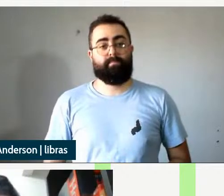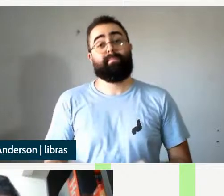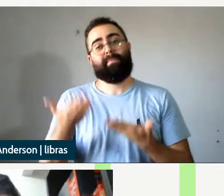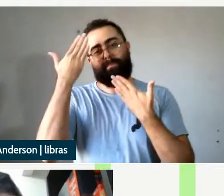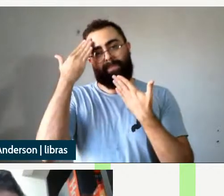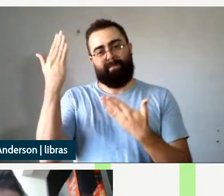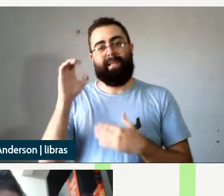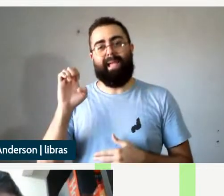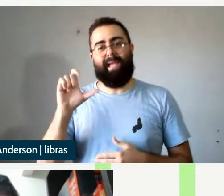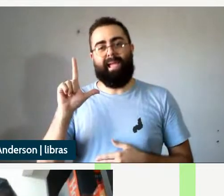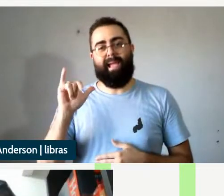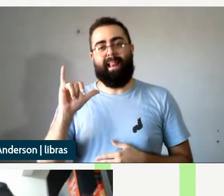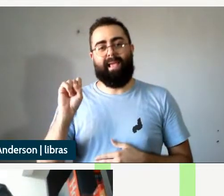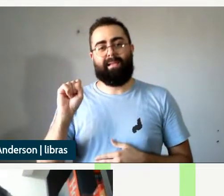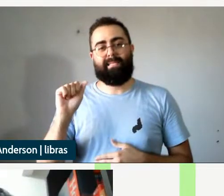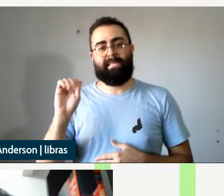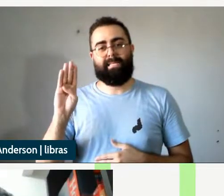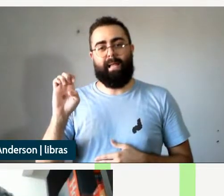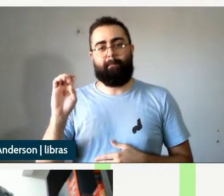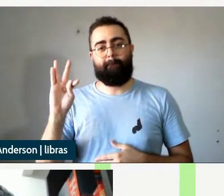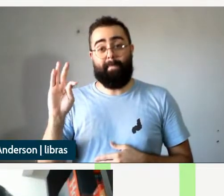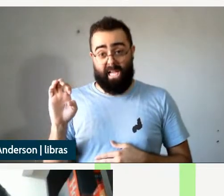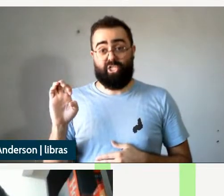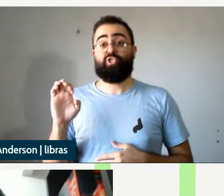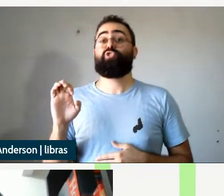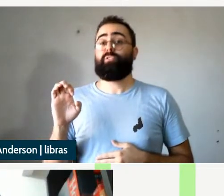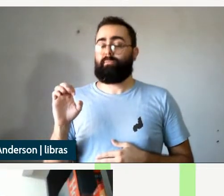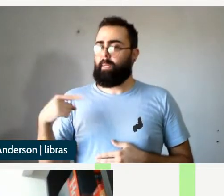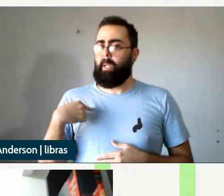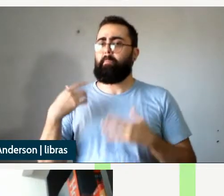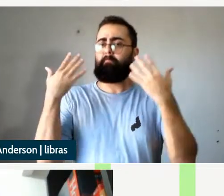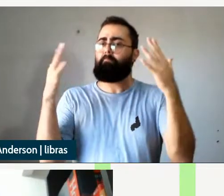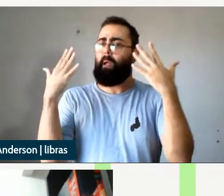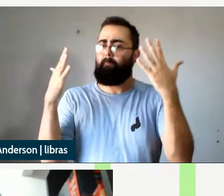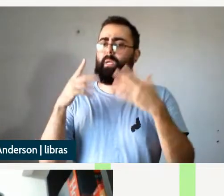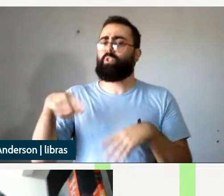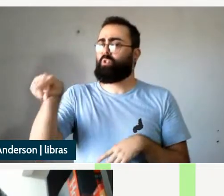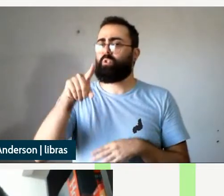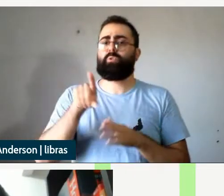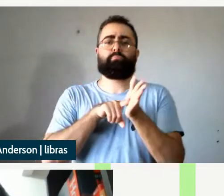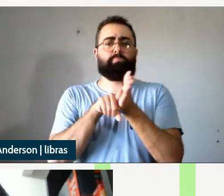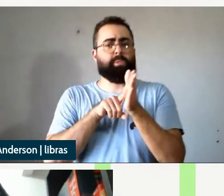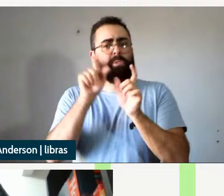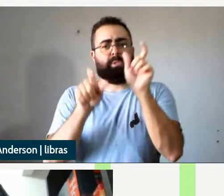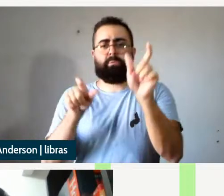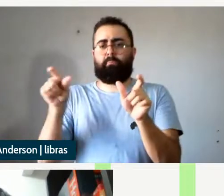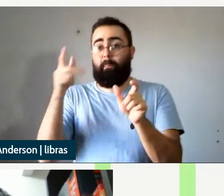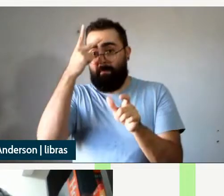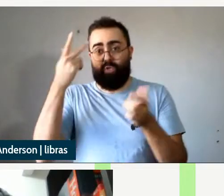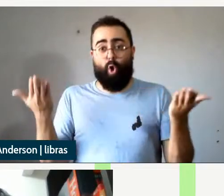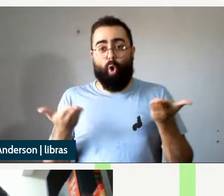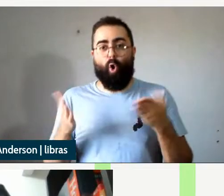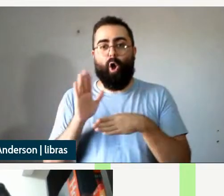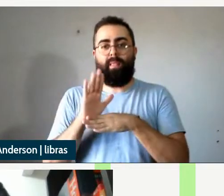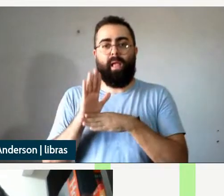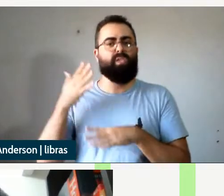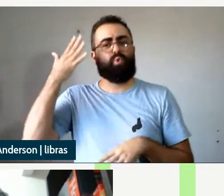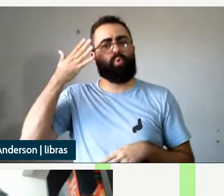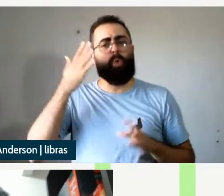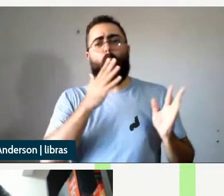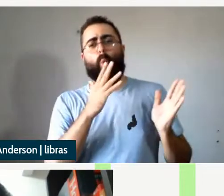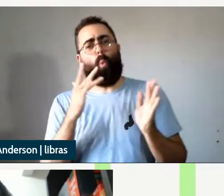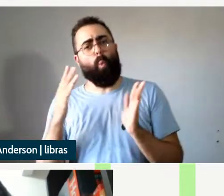eu parabenizo então a todas as pesquisadoras pelos trabalhos interessantíssimos que foram apresentados